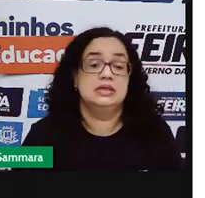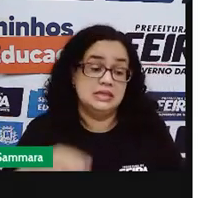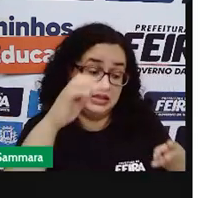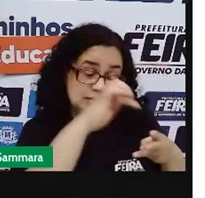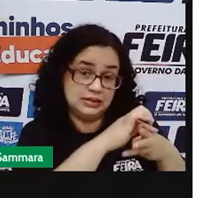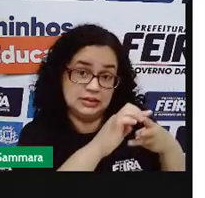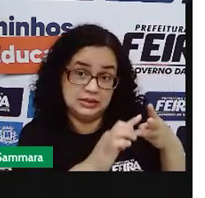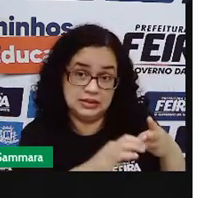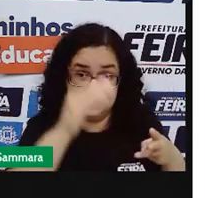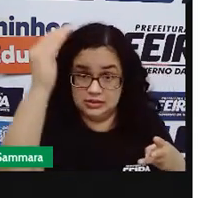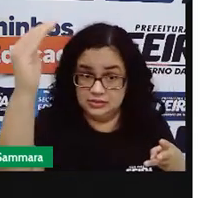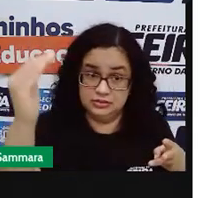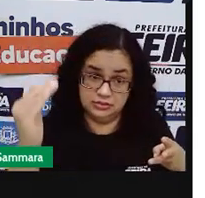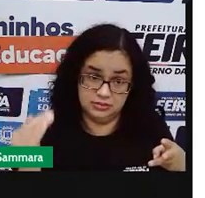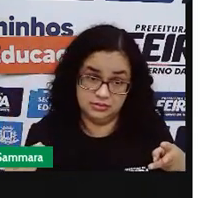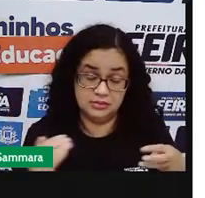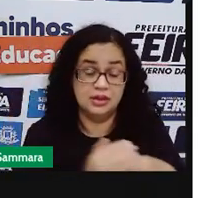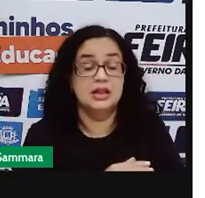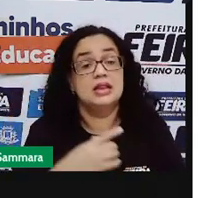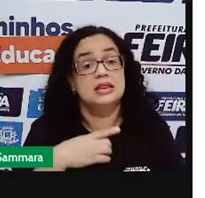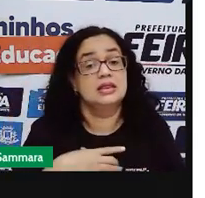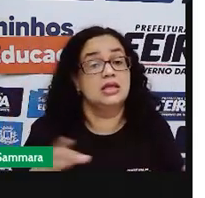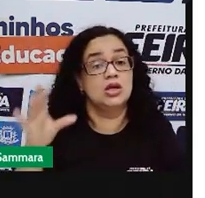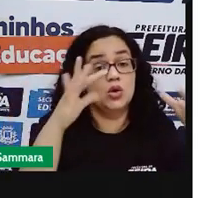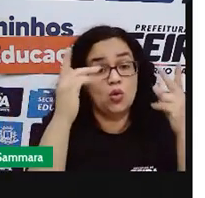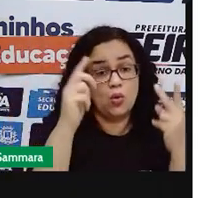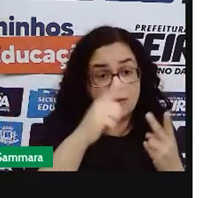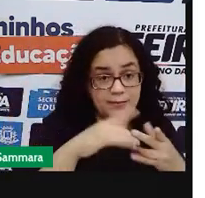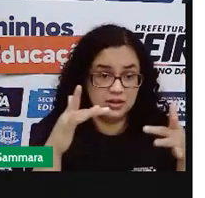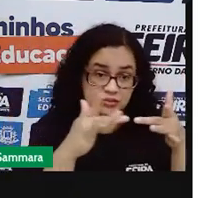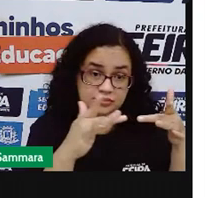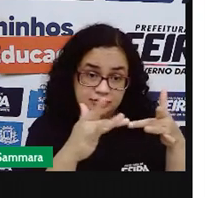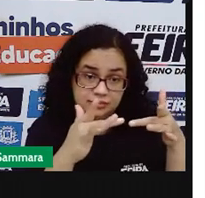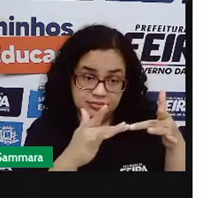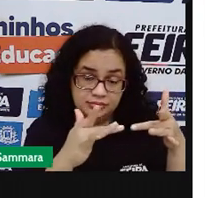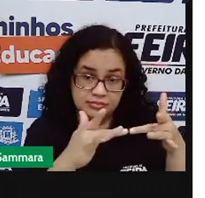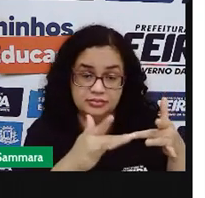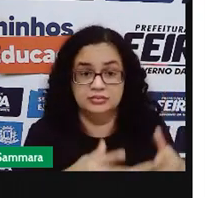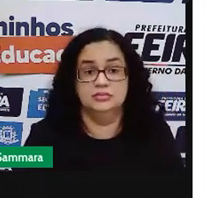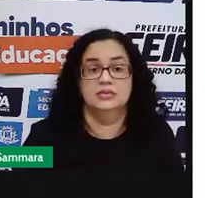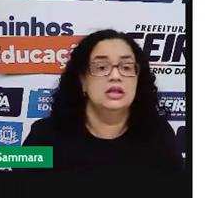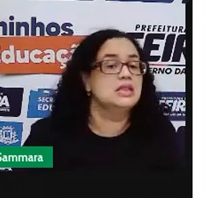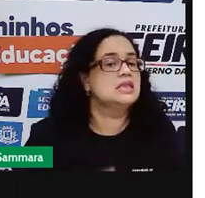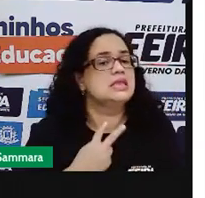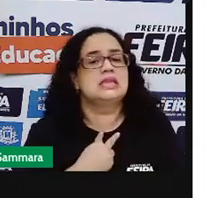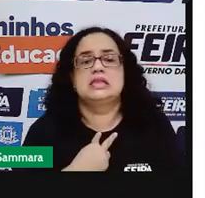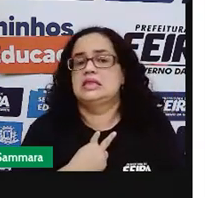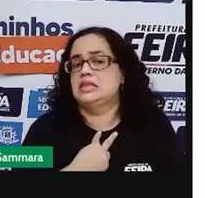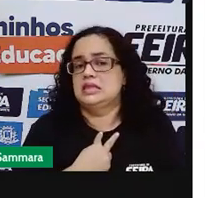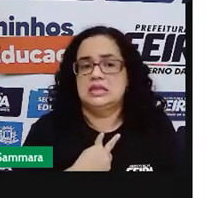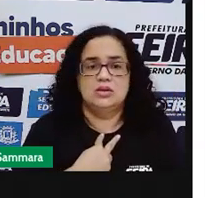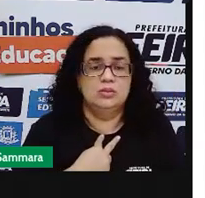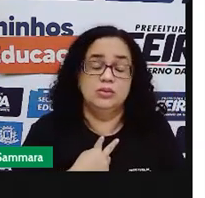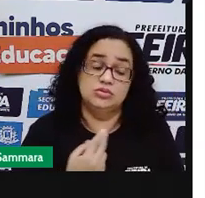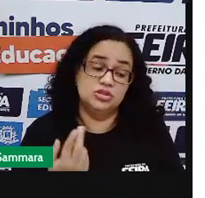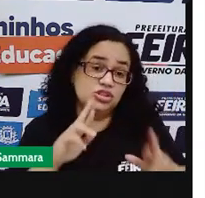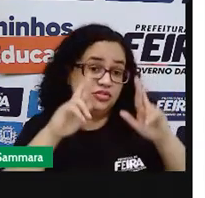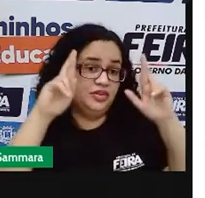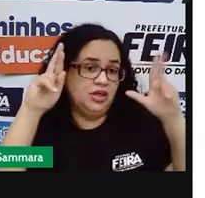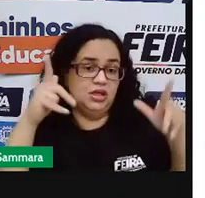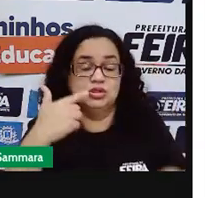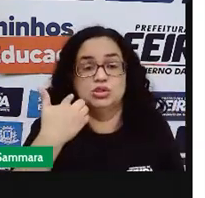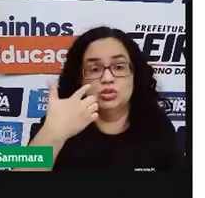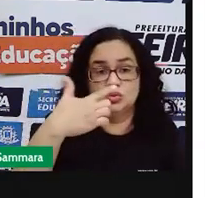elementos, eles combinam entre si. Um não pode ser contrário ao outro.